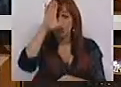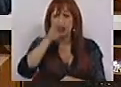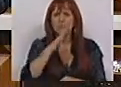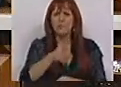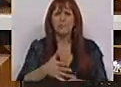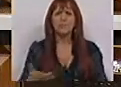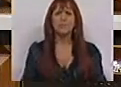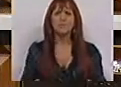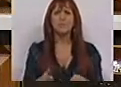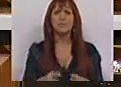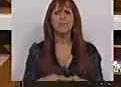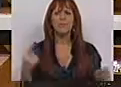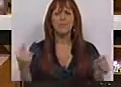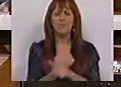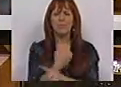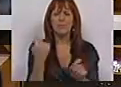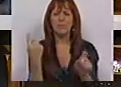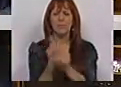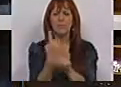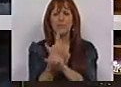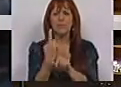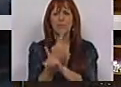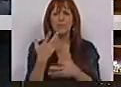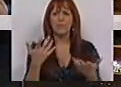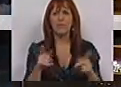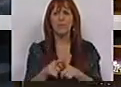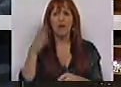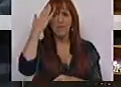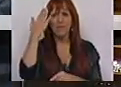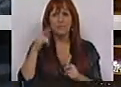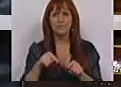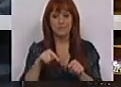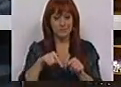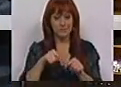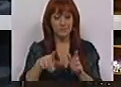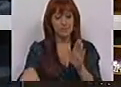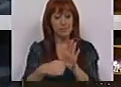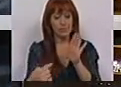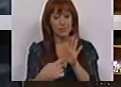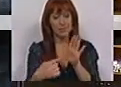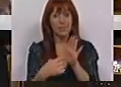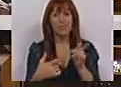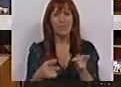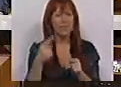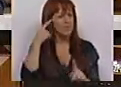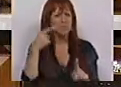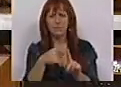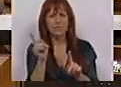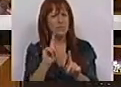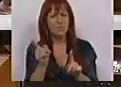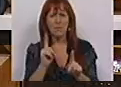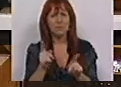disse que a compra de equipamentos que é prevista nesta legislação não visa